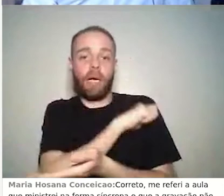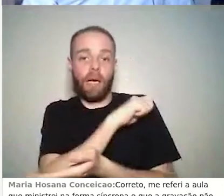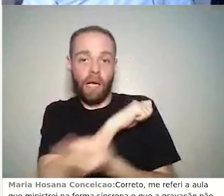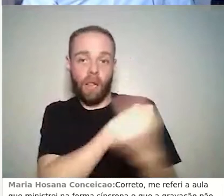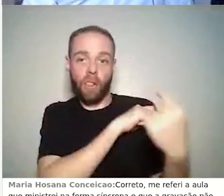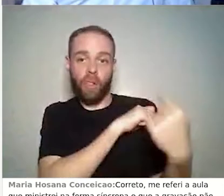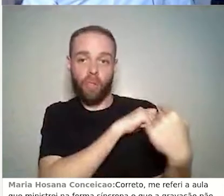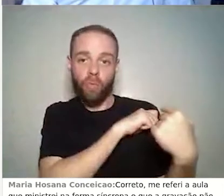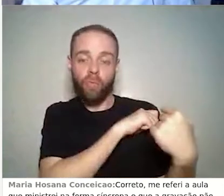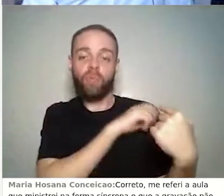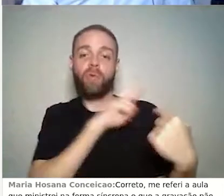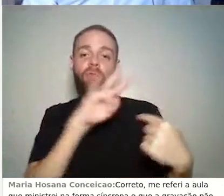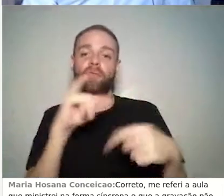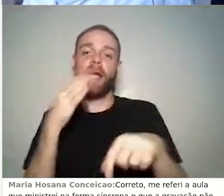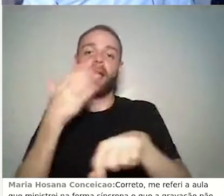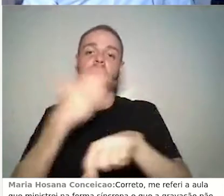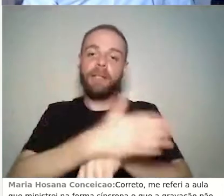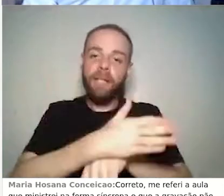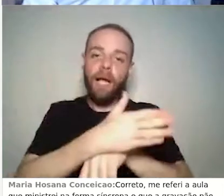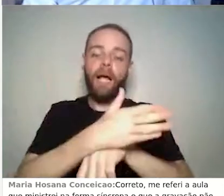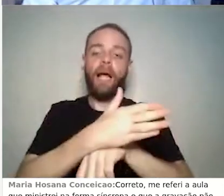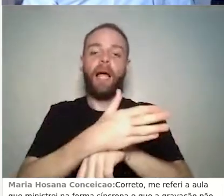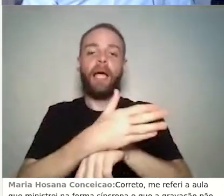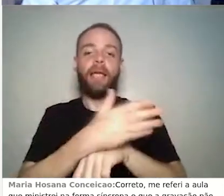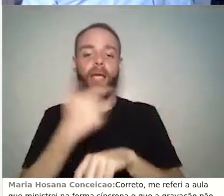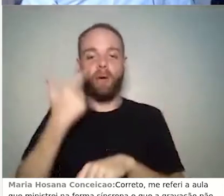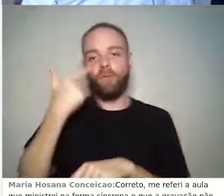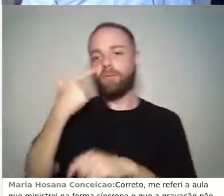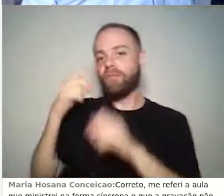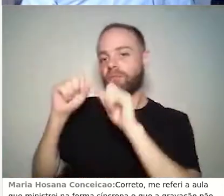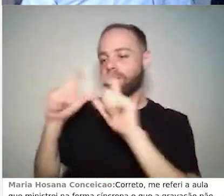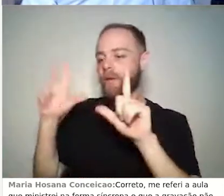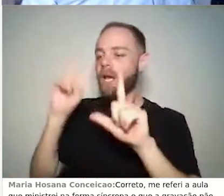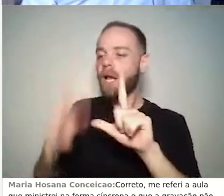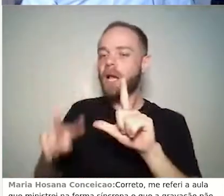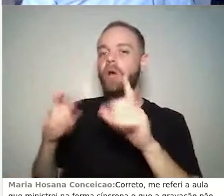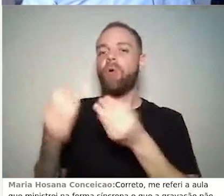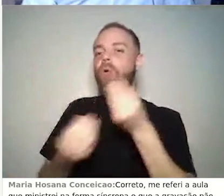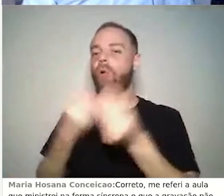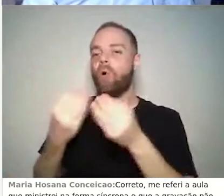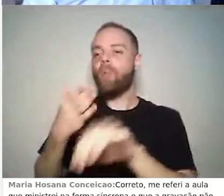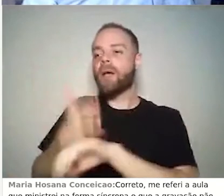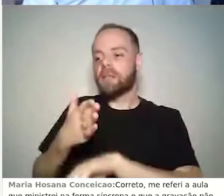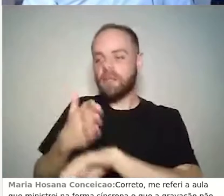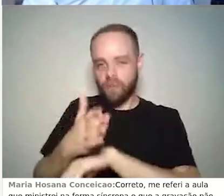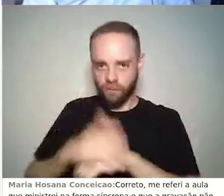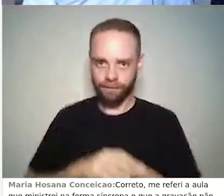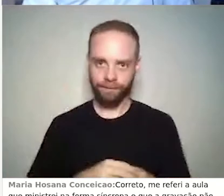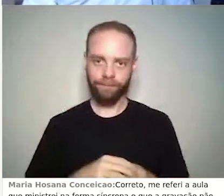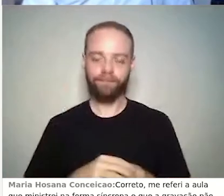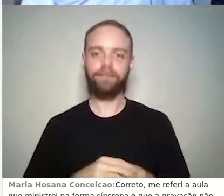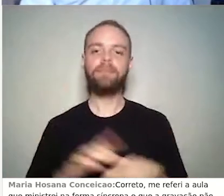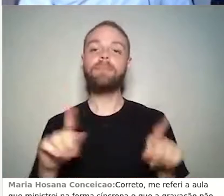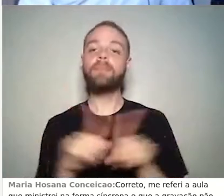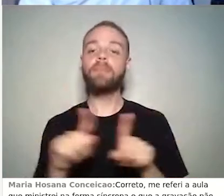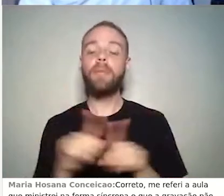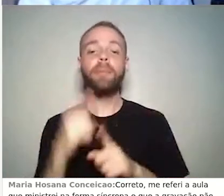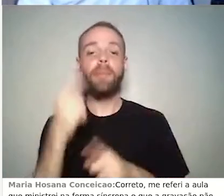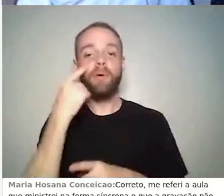entrar aqui, eu vou verificar como que ele acessou. Além disso, para eu verificar quais alunos que estão